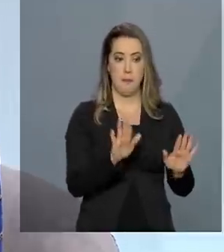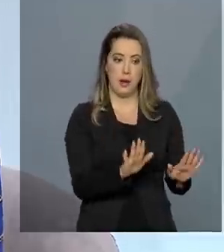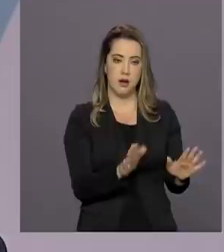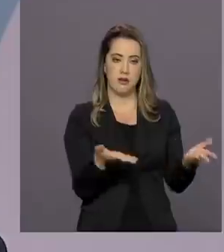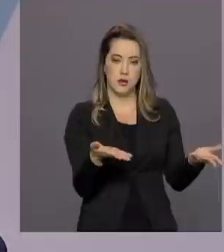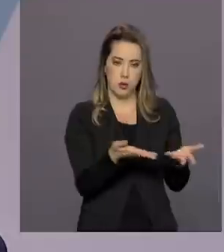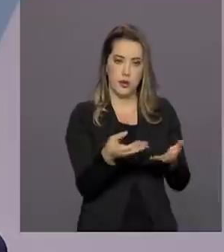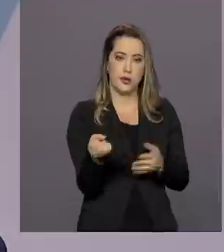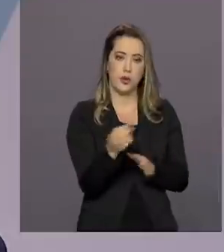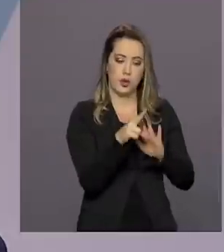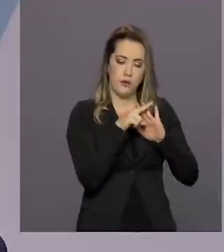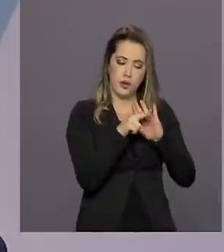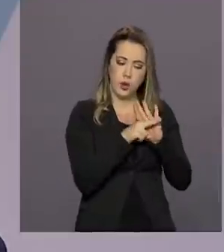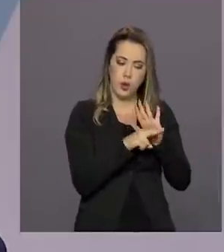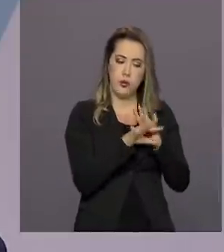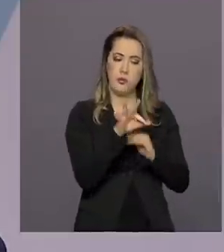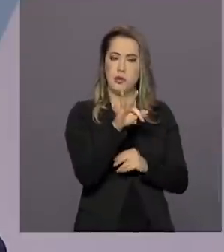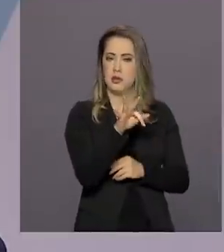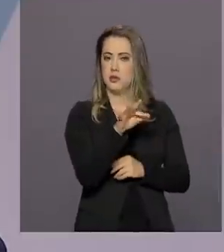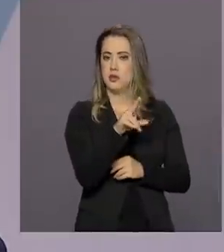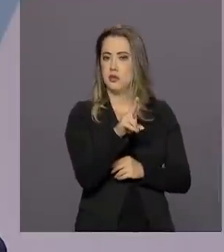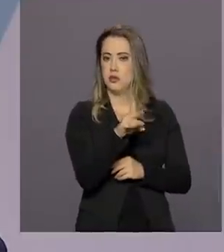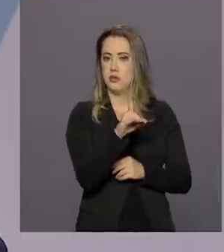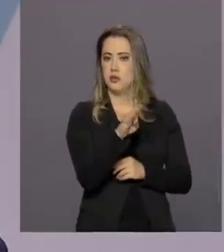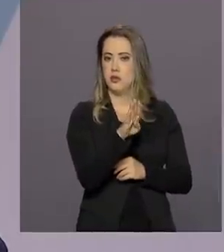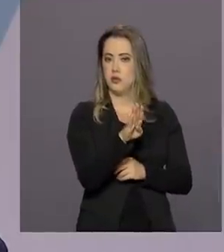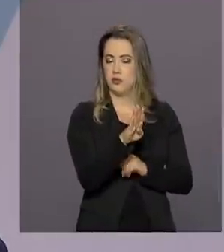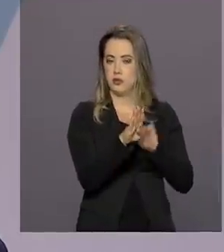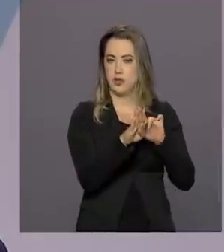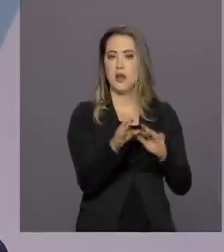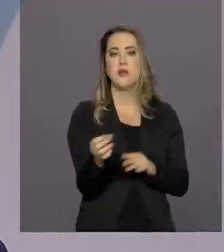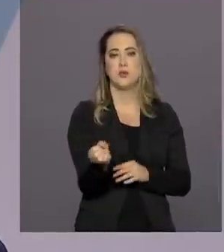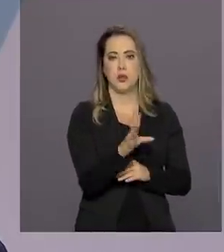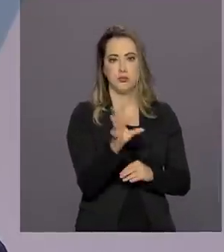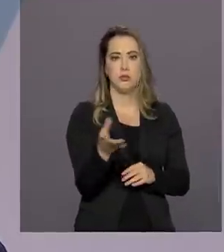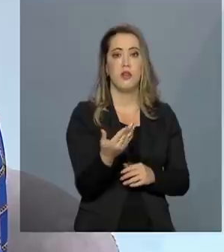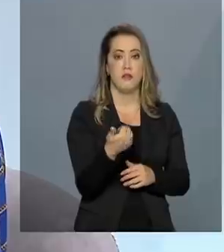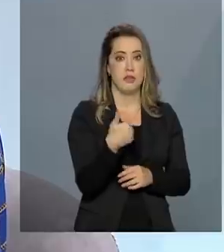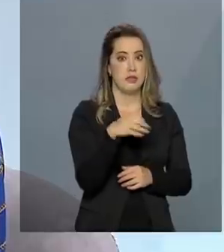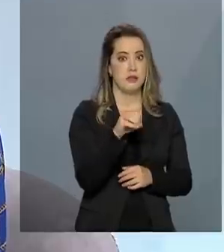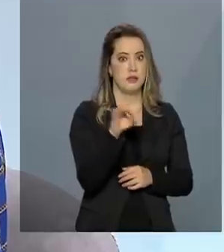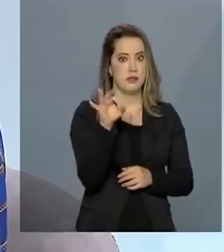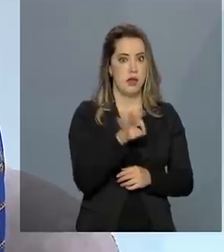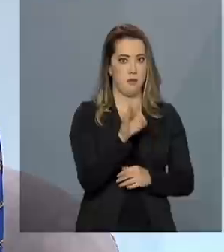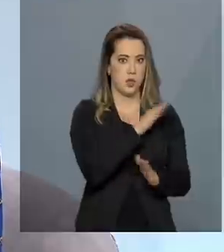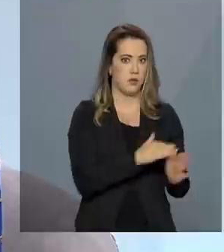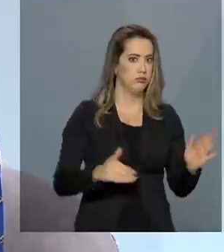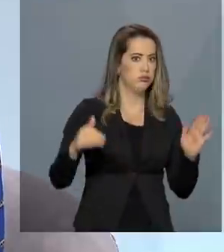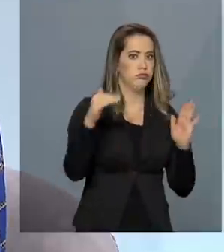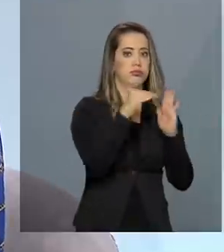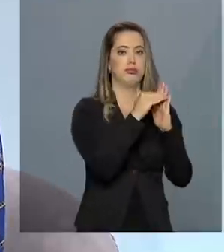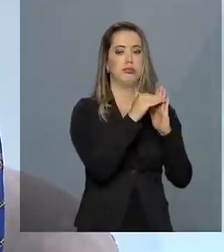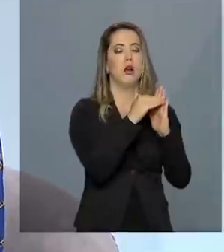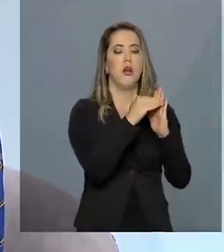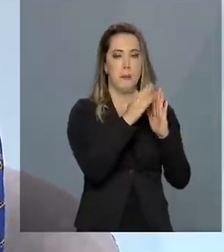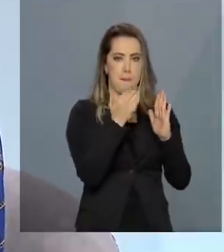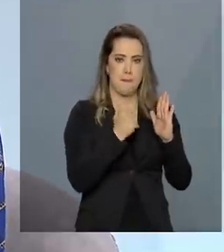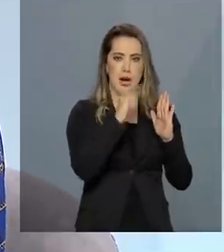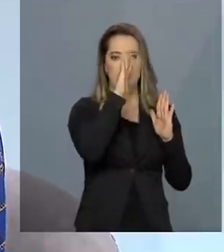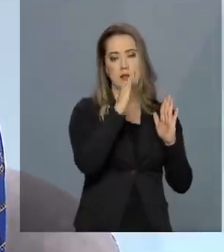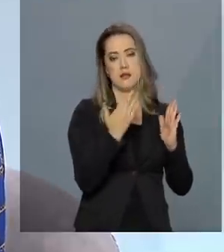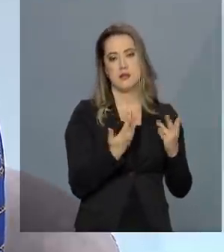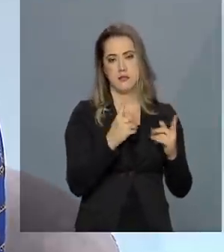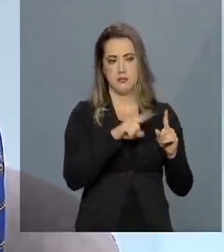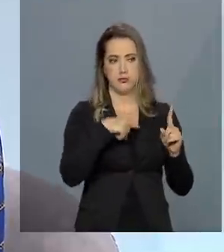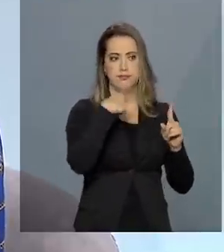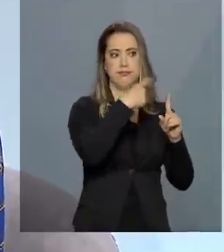houve um aumento percentual de mais de 100% da complementação da União. Então, vai haver um